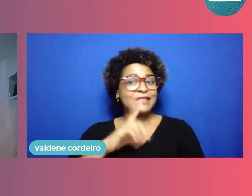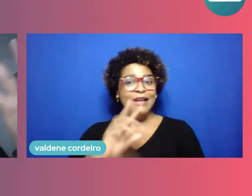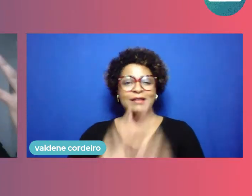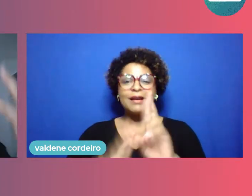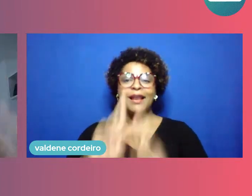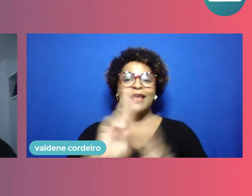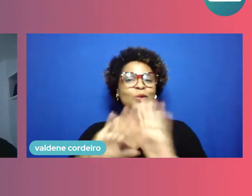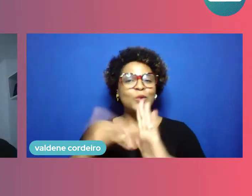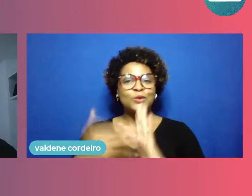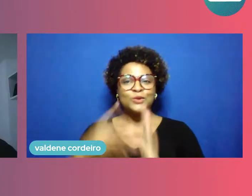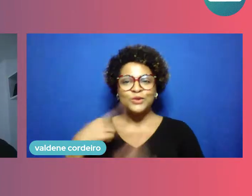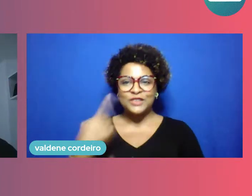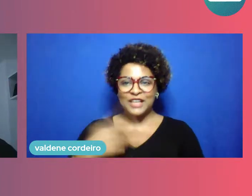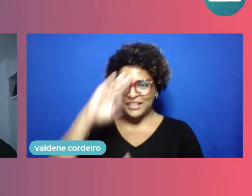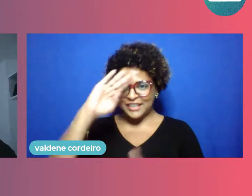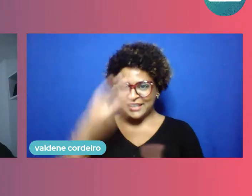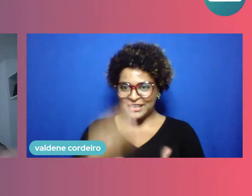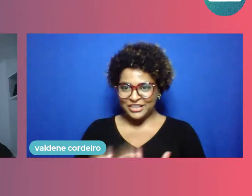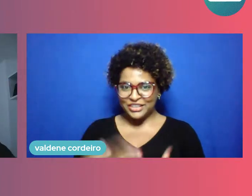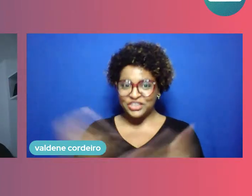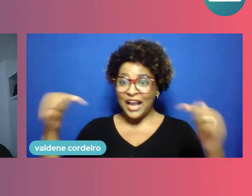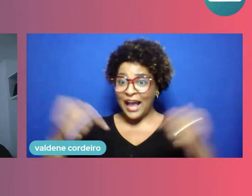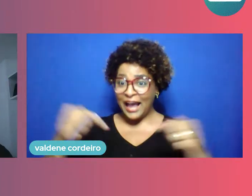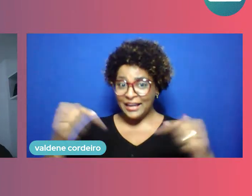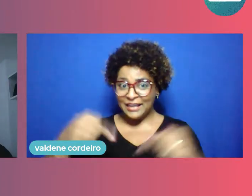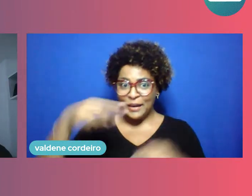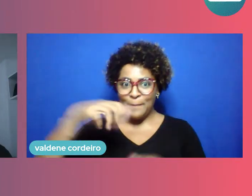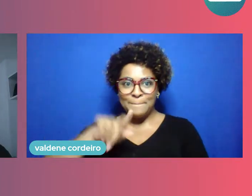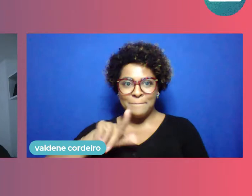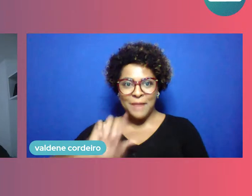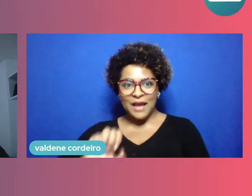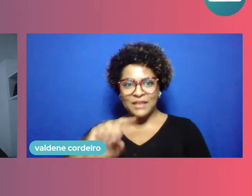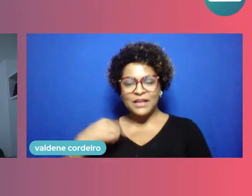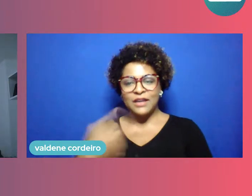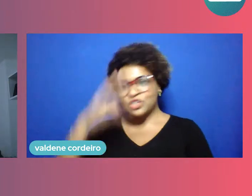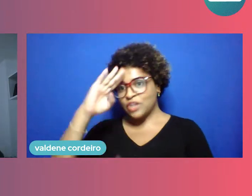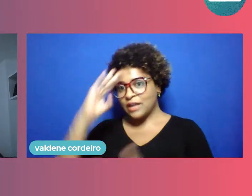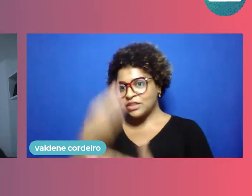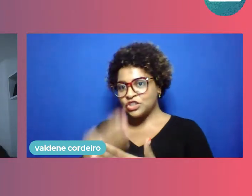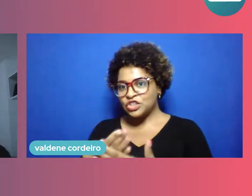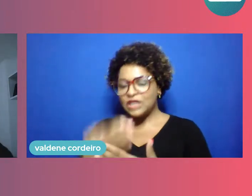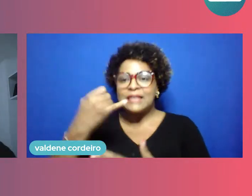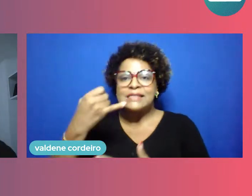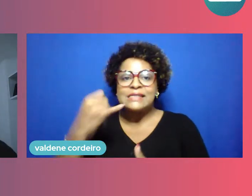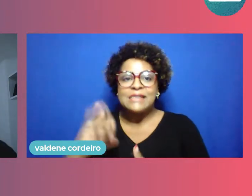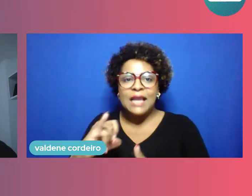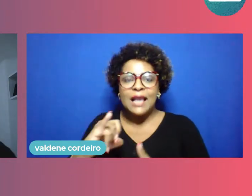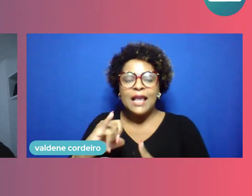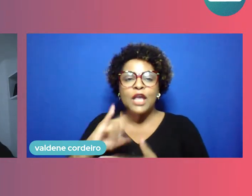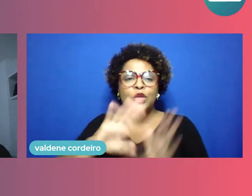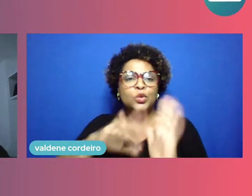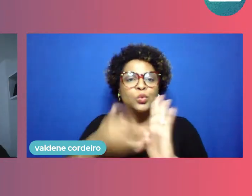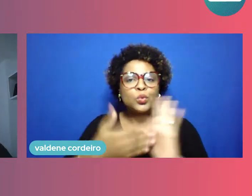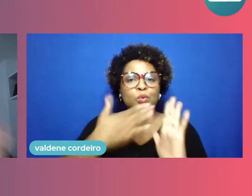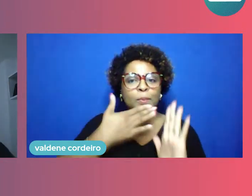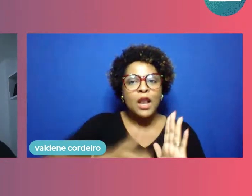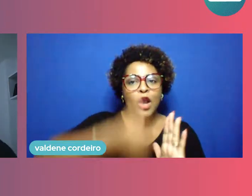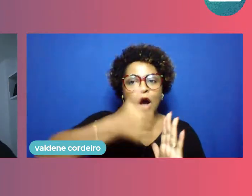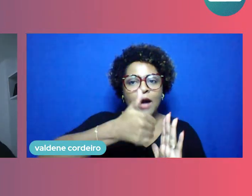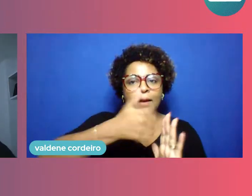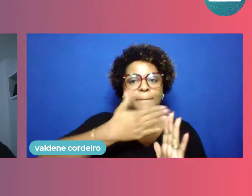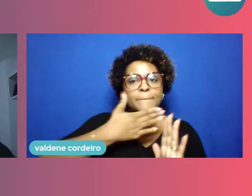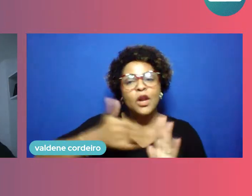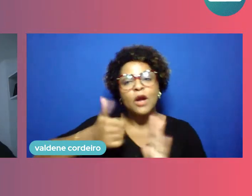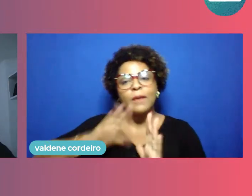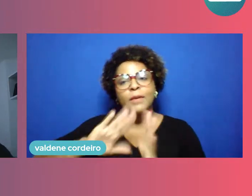ela sobe pra todo mundo. Então, que essa perspectiva de troca de hoje, com a mesa linda que a gente vai trazer, possa inspirar